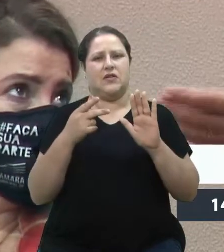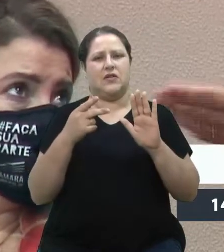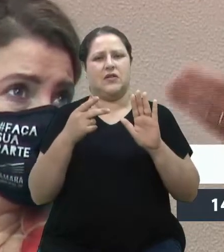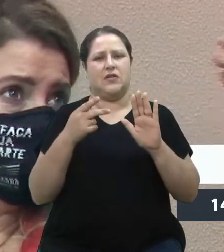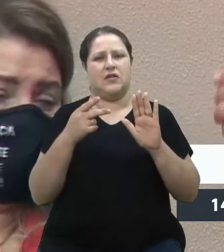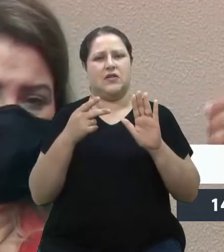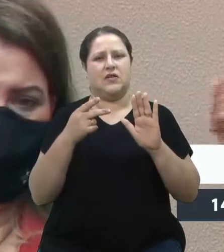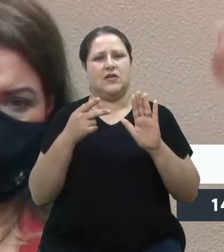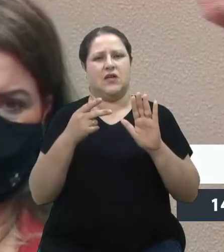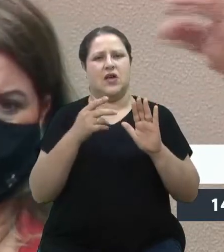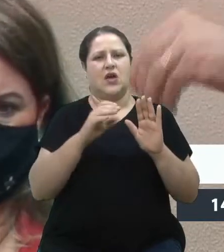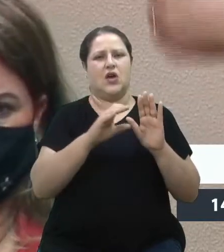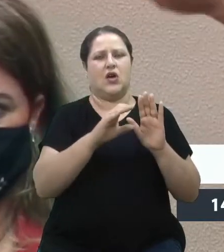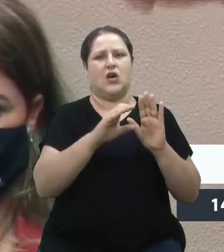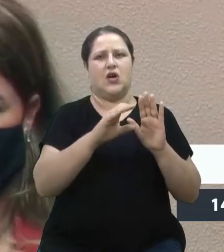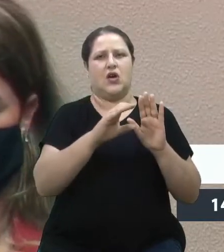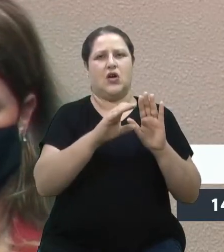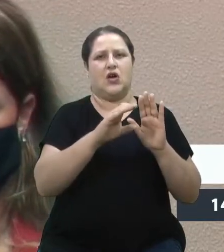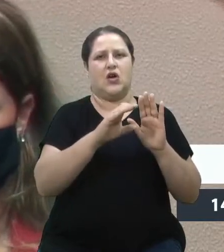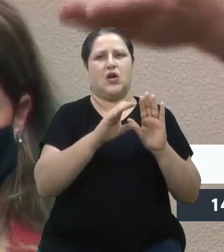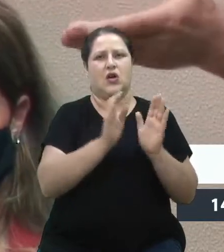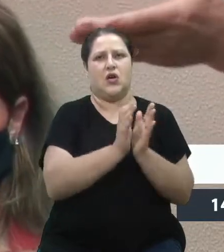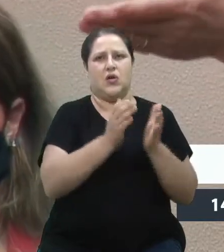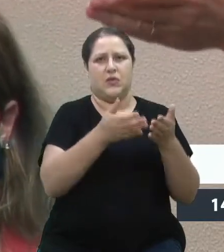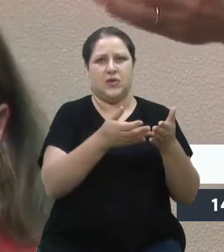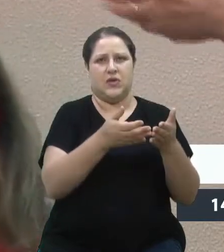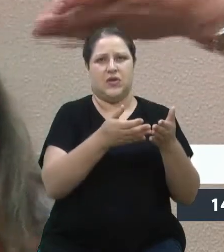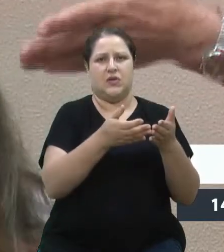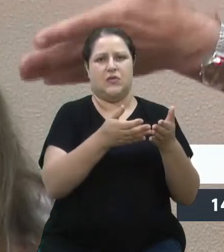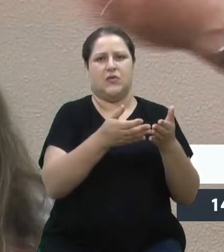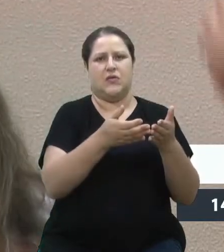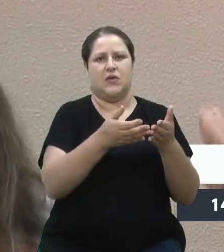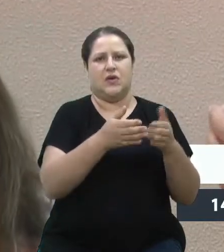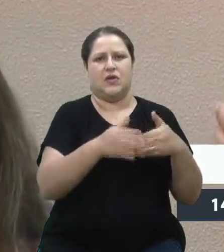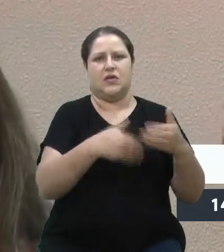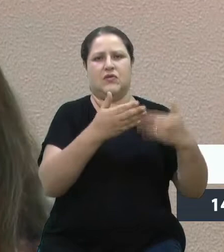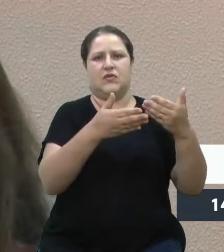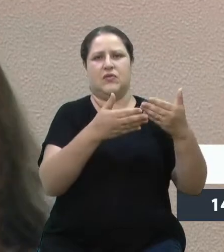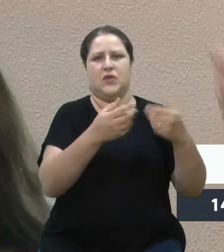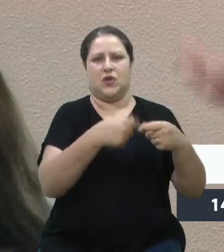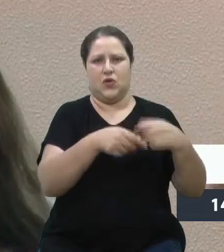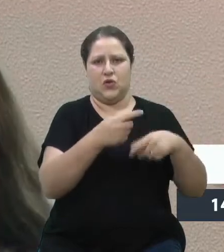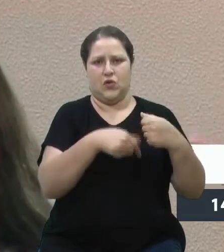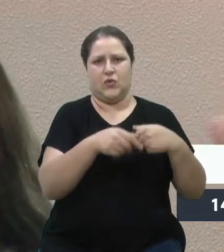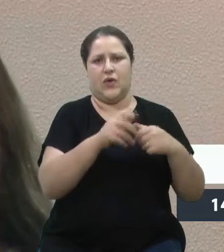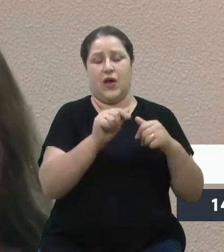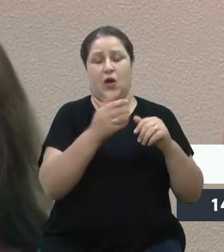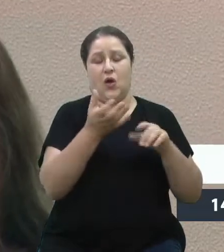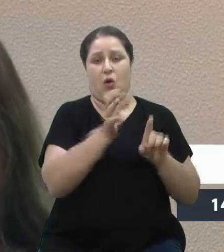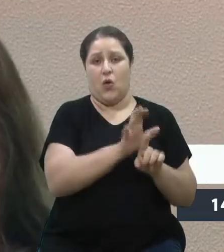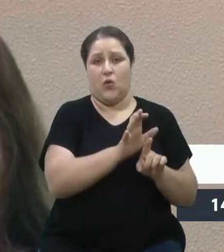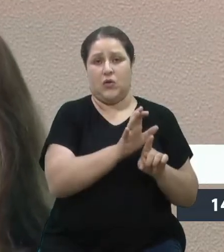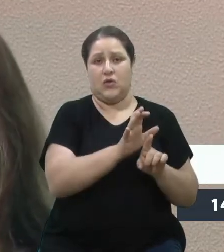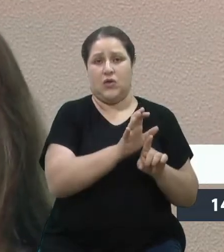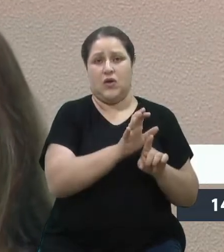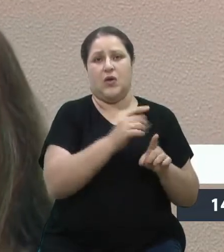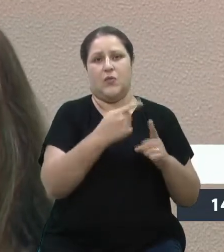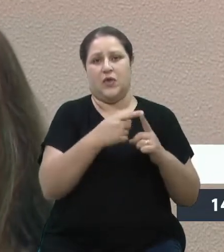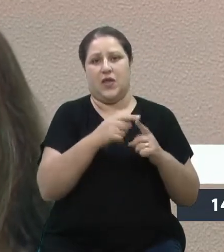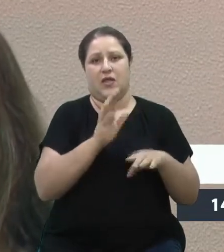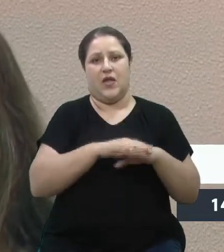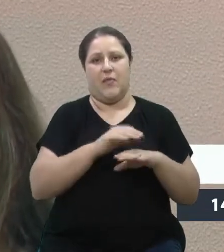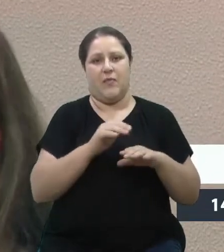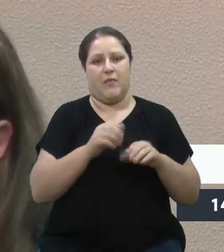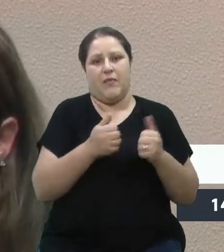Econômico é contra, por quê? Porque atribui ao município trabalho. Porém, é para isso que eles estão lá. E cada vez mais